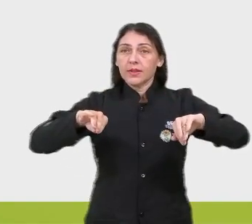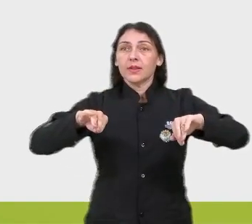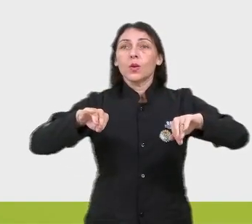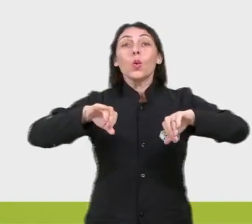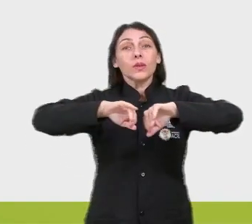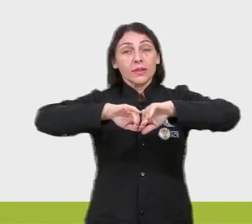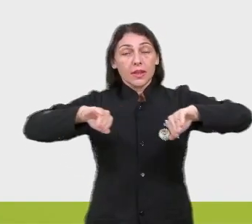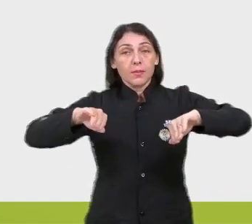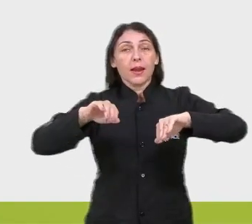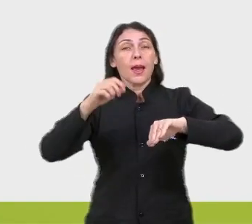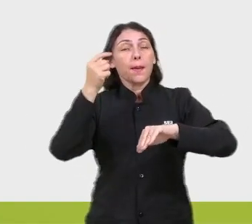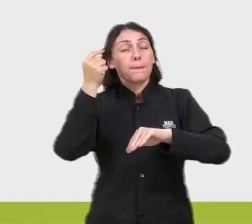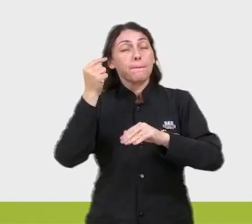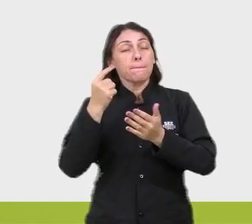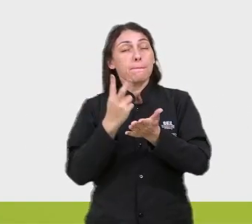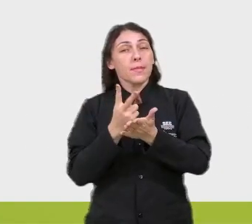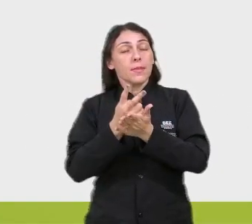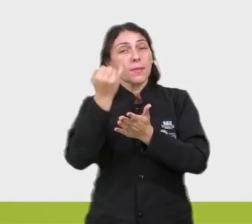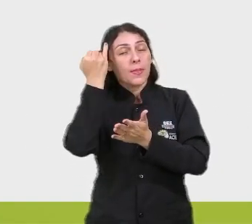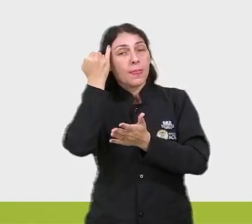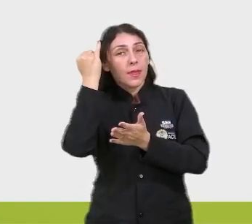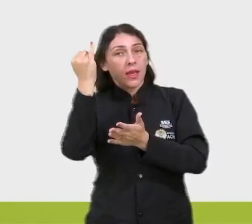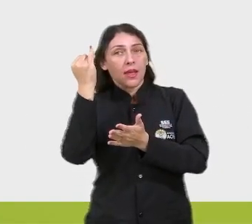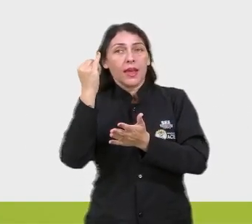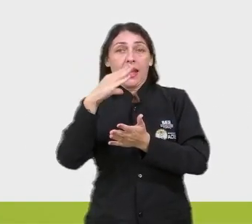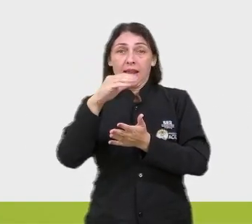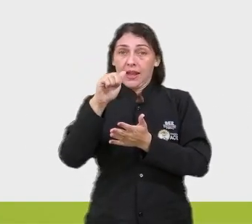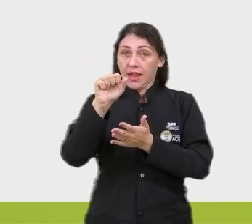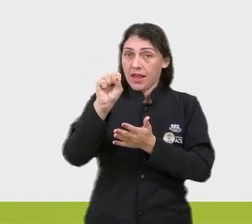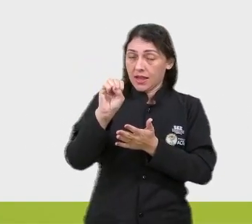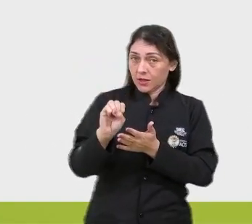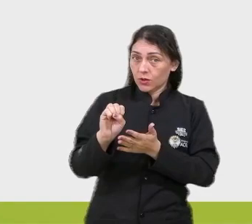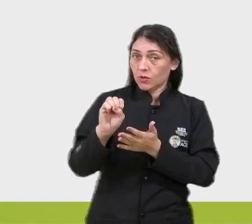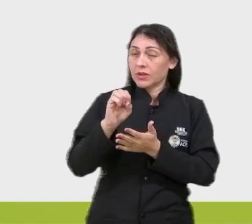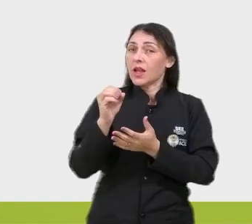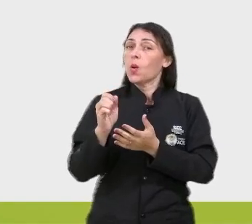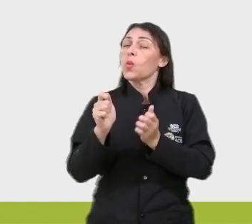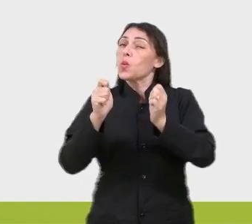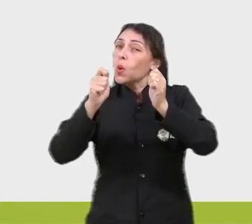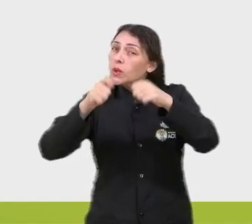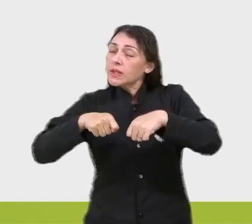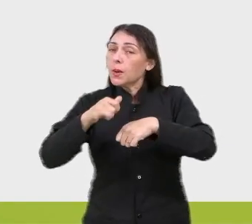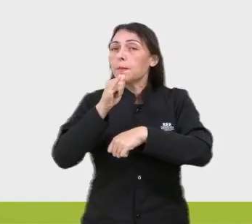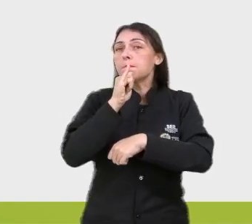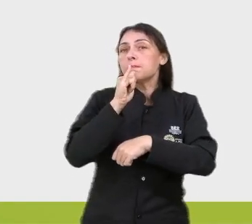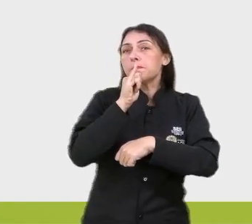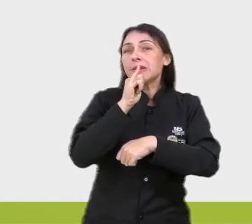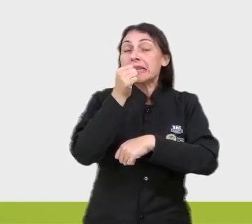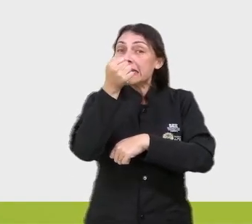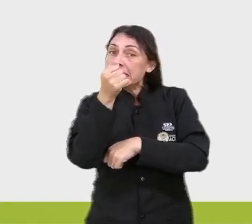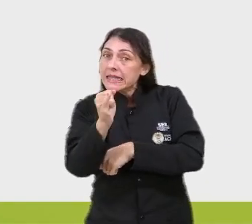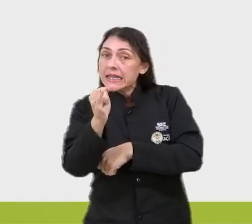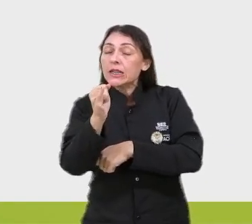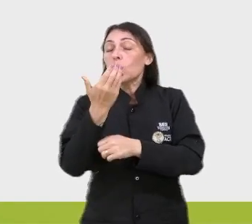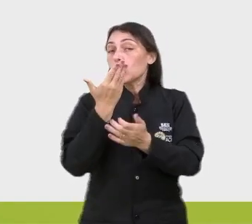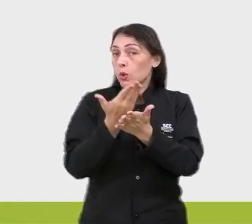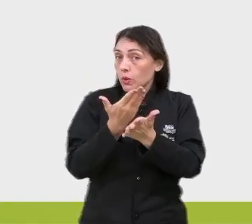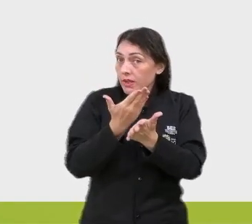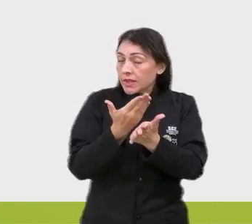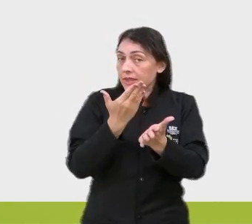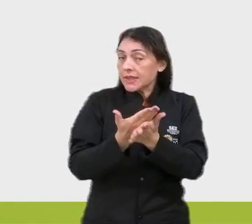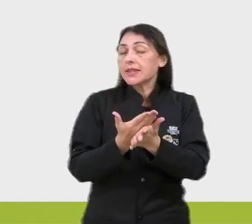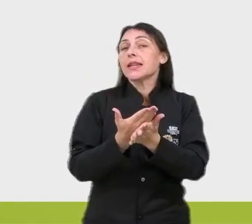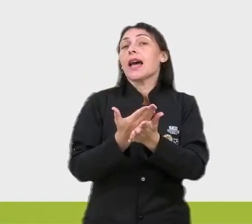a mesma ideia de caso não, né, dá uma ideia de condição. Por exemplo, se não estudar,